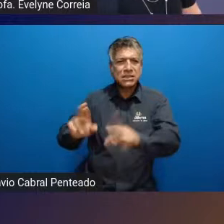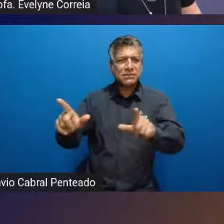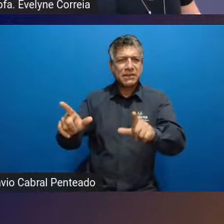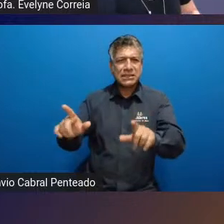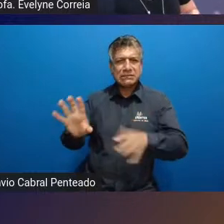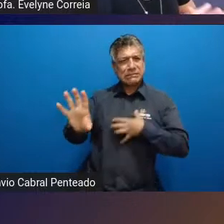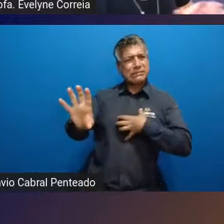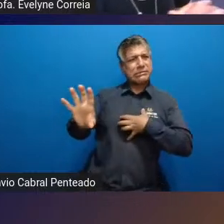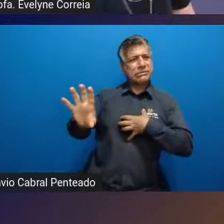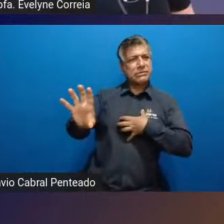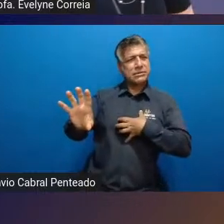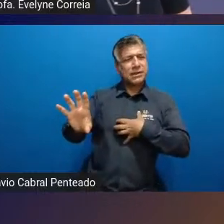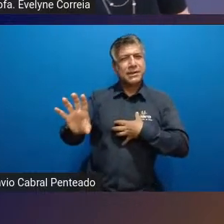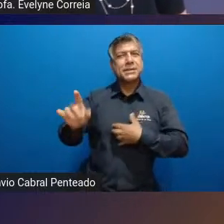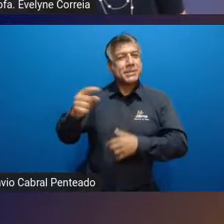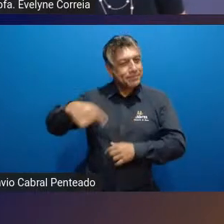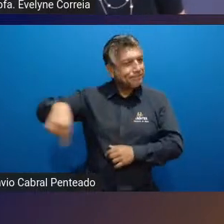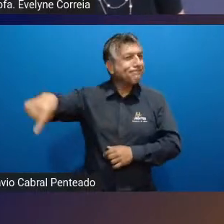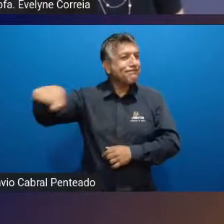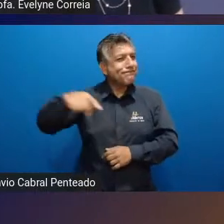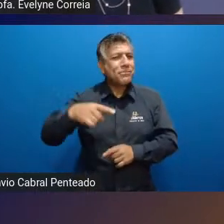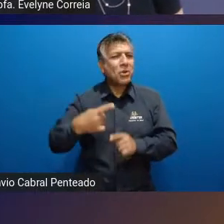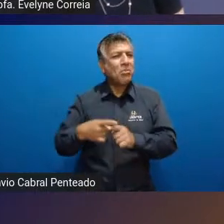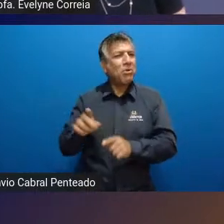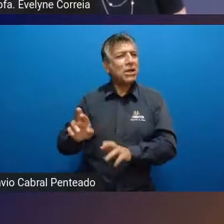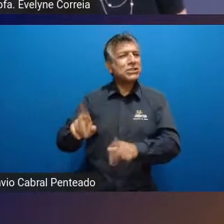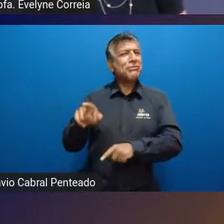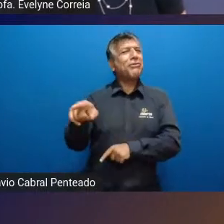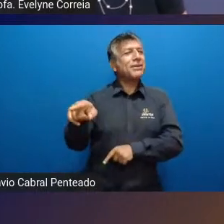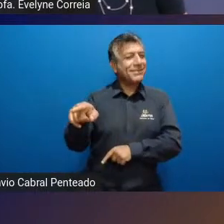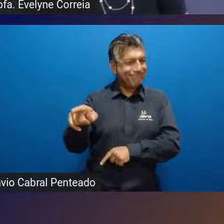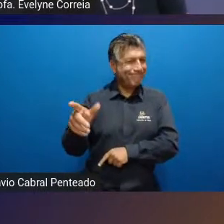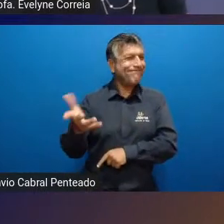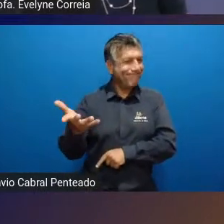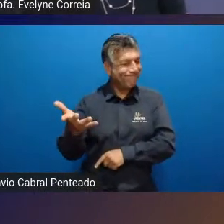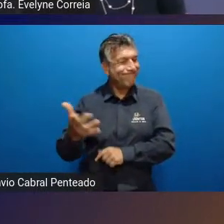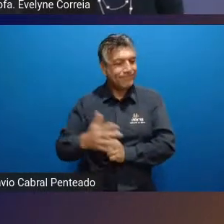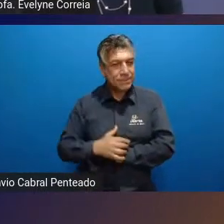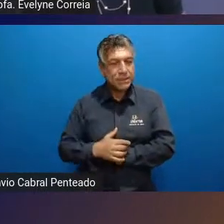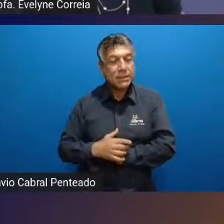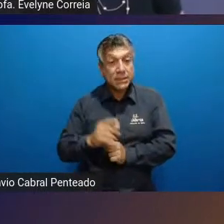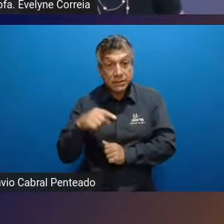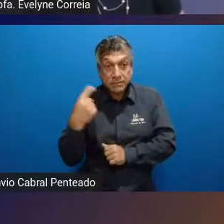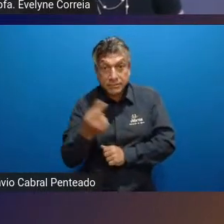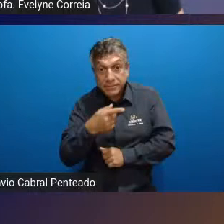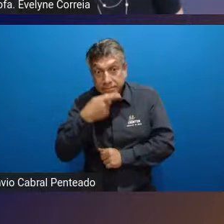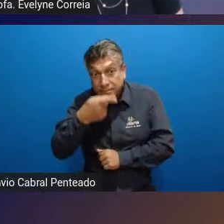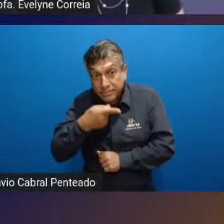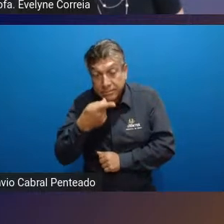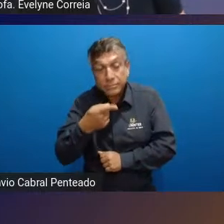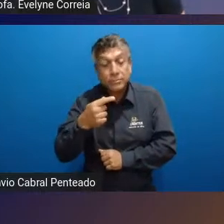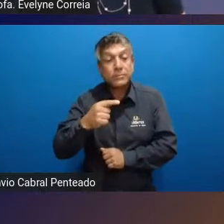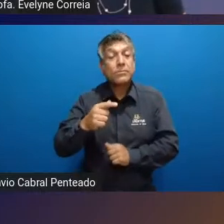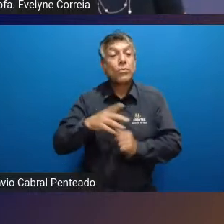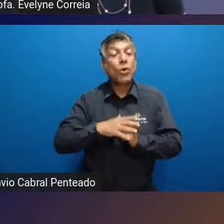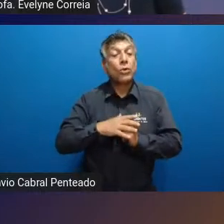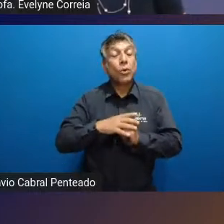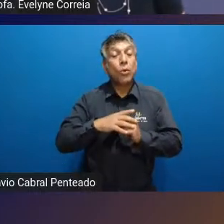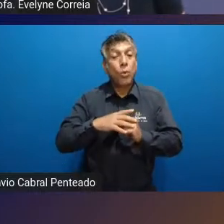estranheza no restante da população, né? Então, quando a gente fala de um corpo transgênero,